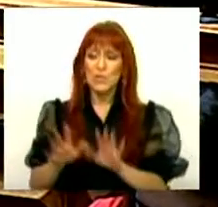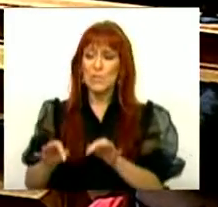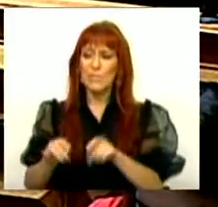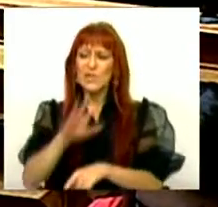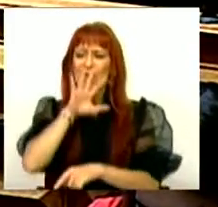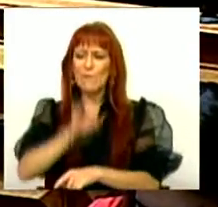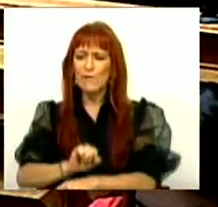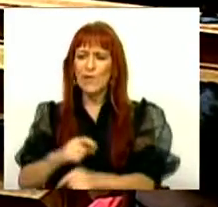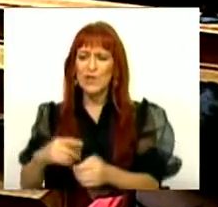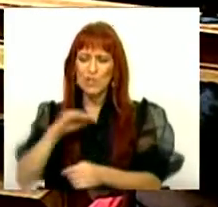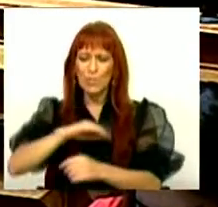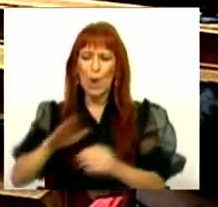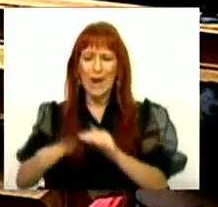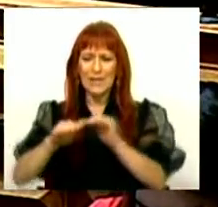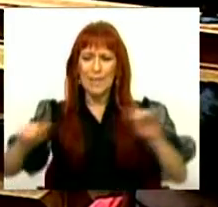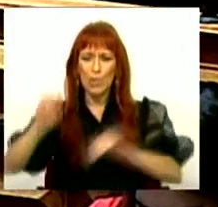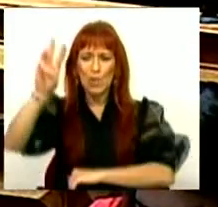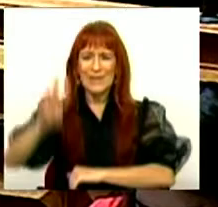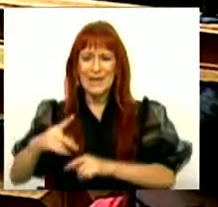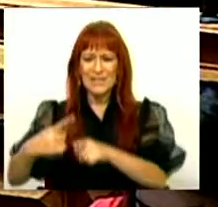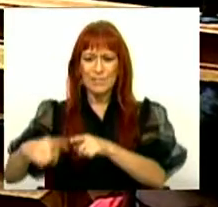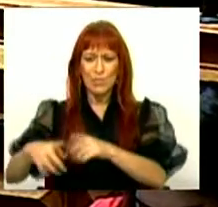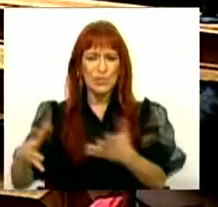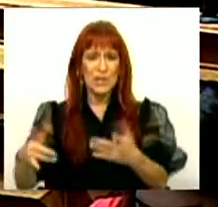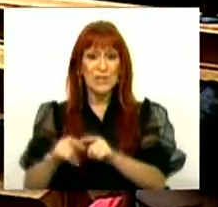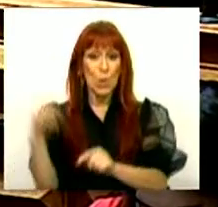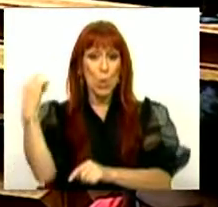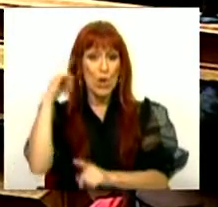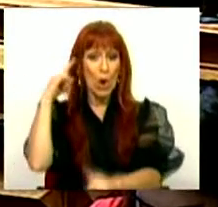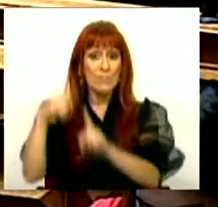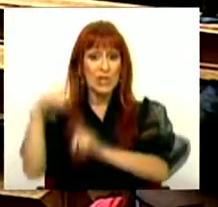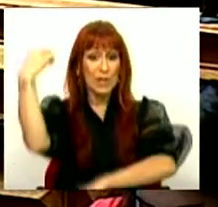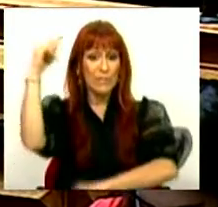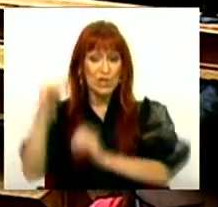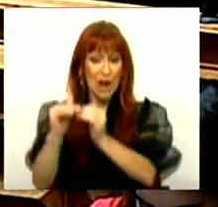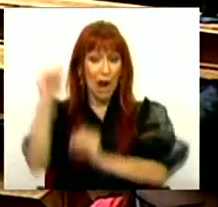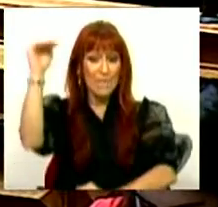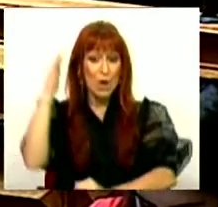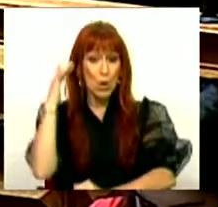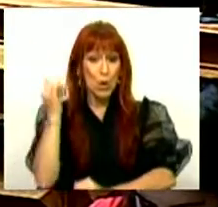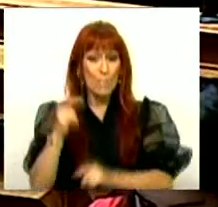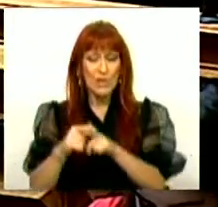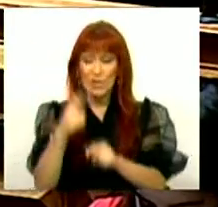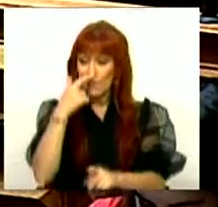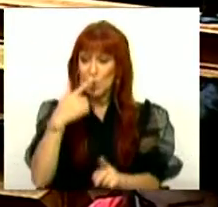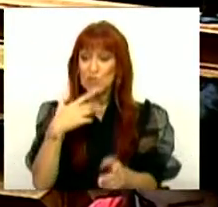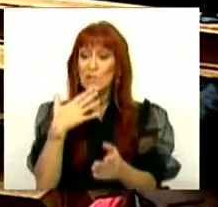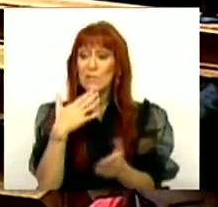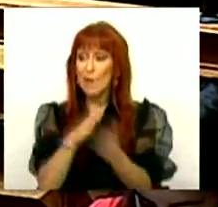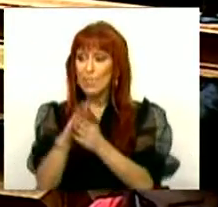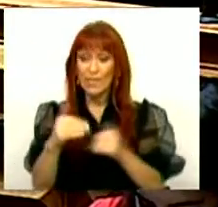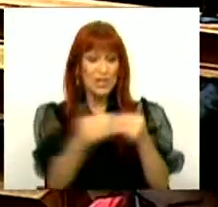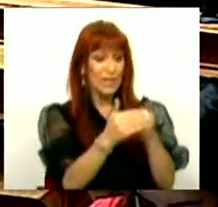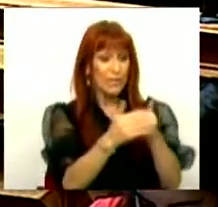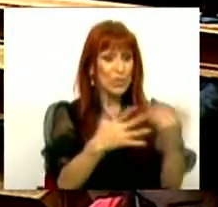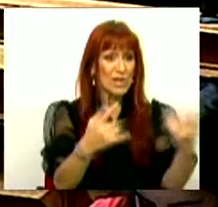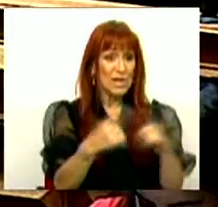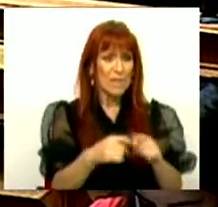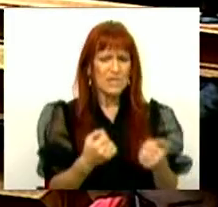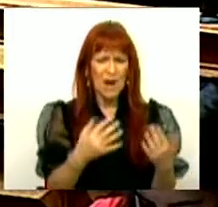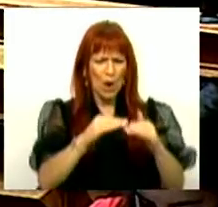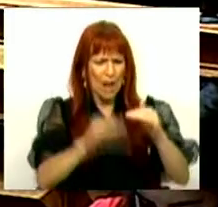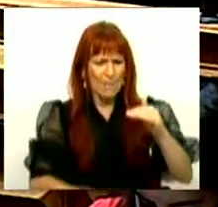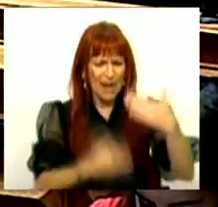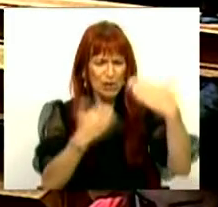filhos até o terceiro escalão desta prestação, com o único objetivo de aumentar o número de beneficiários de idosos que hoje ainda se encontram